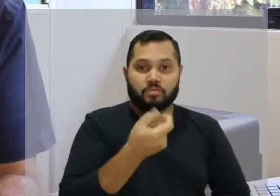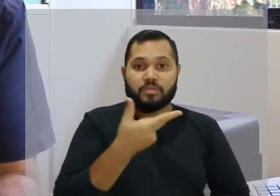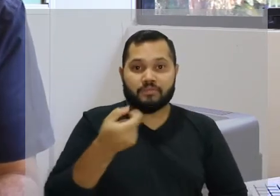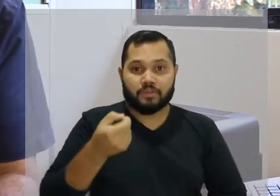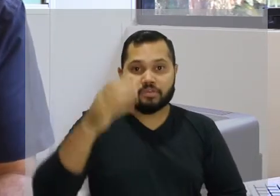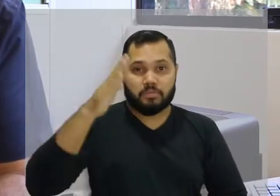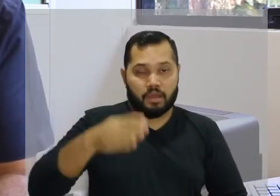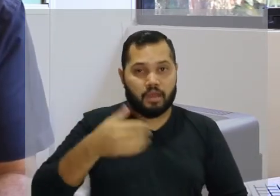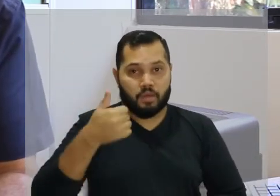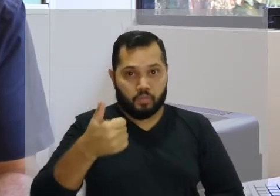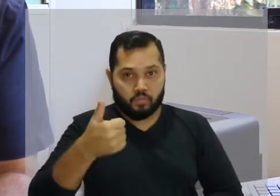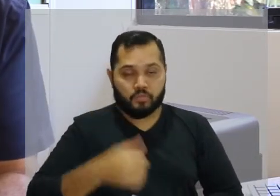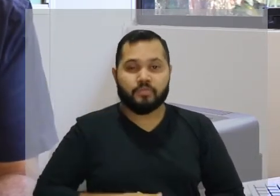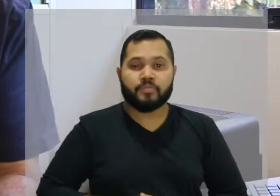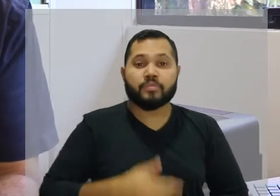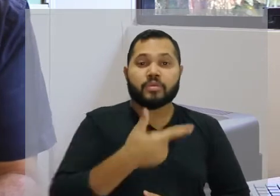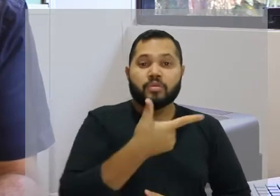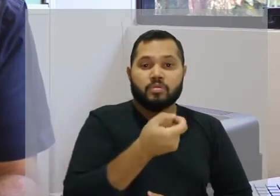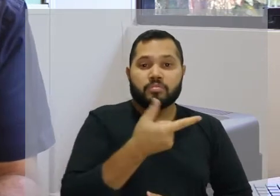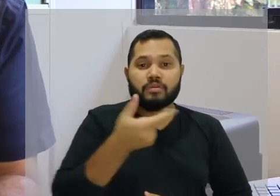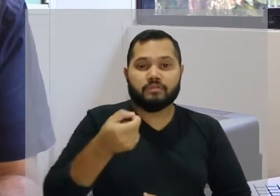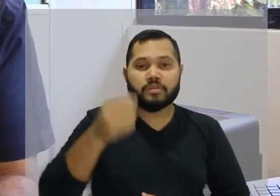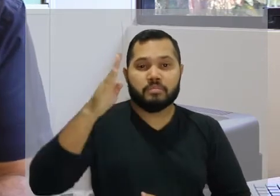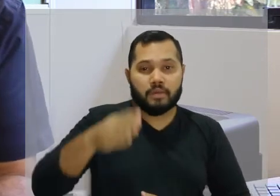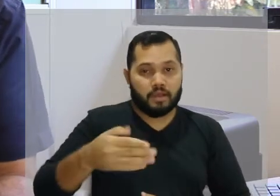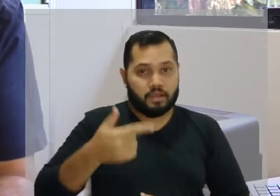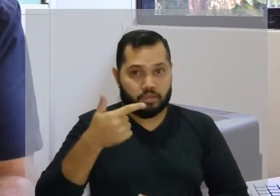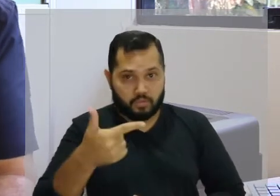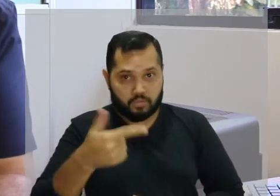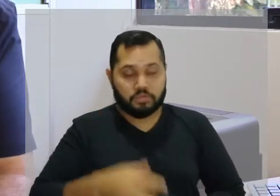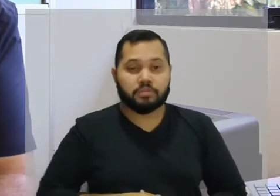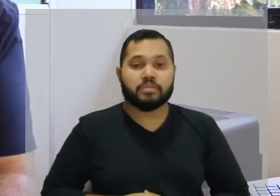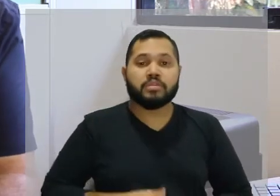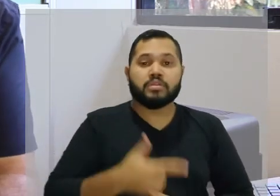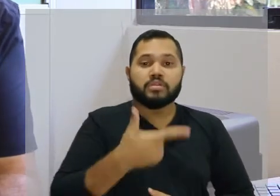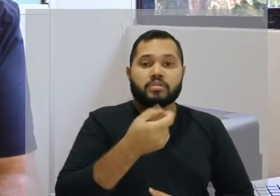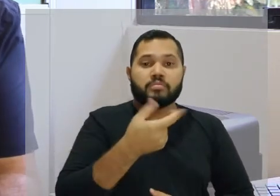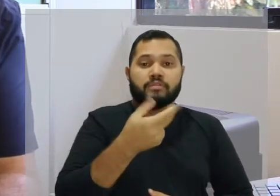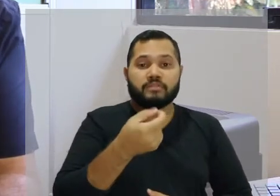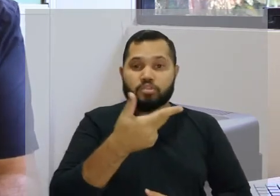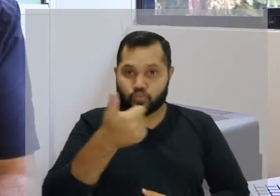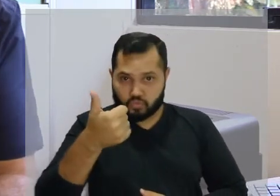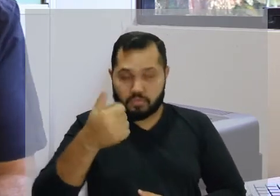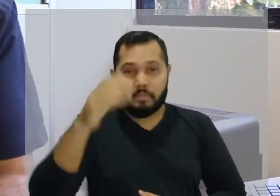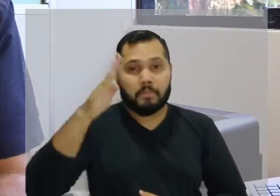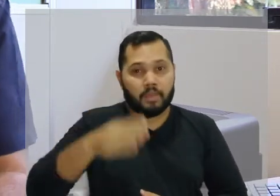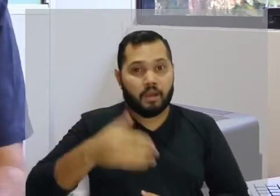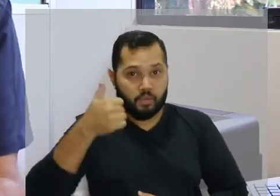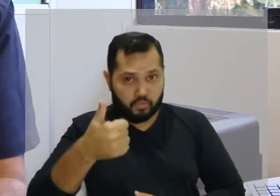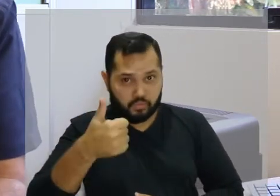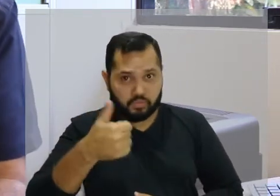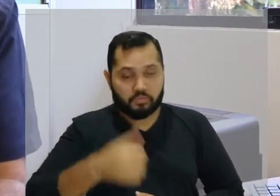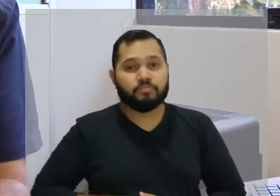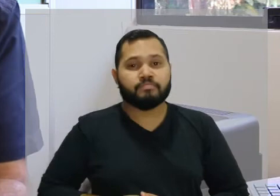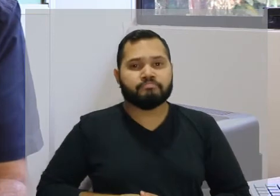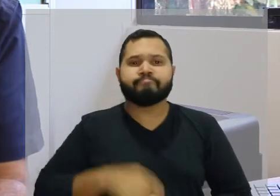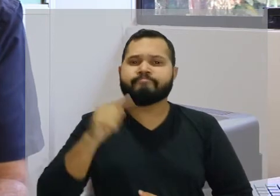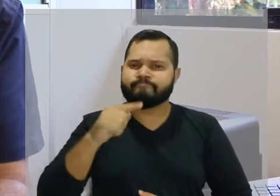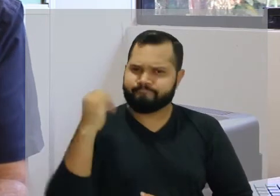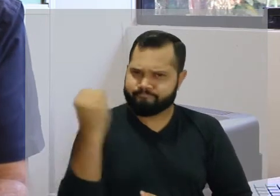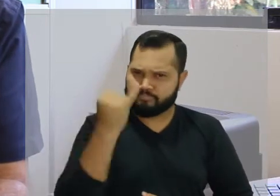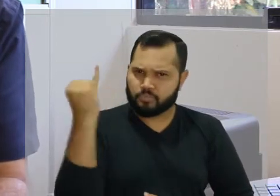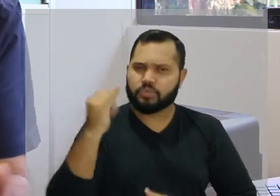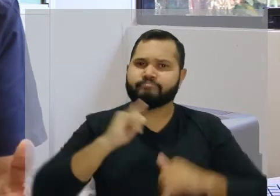letivo 2020-1, semestre letivo 2020-2 e o semestre letivo 2021